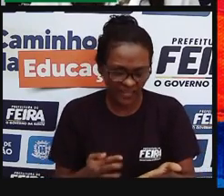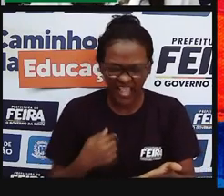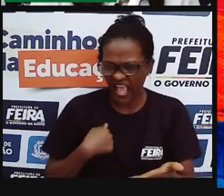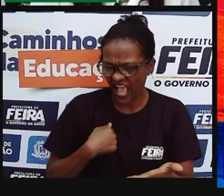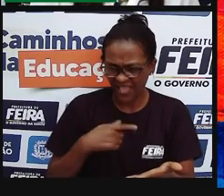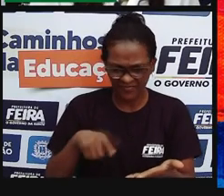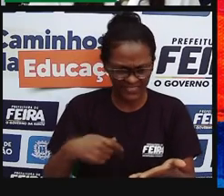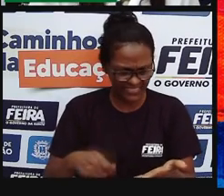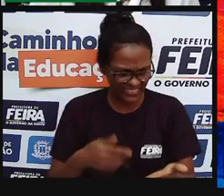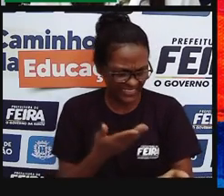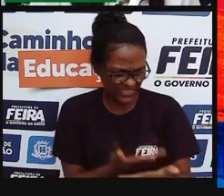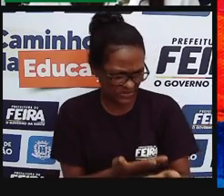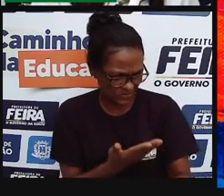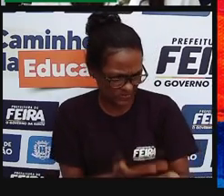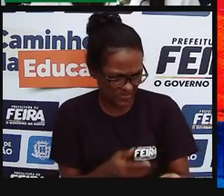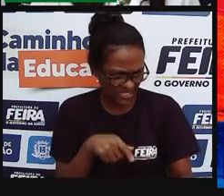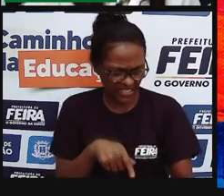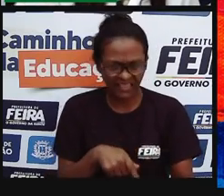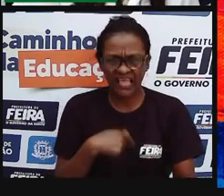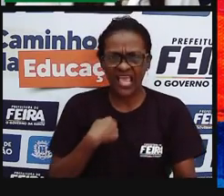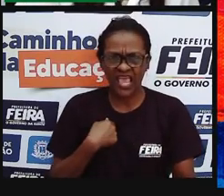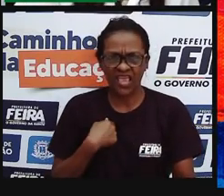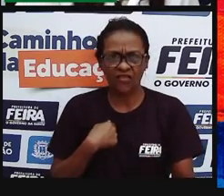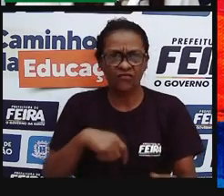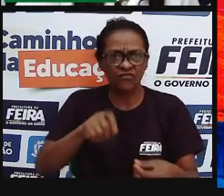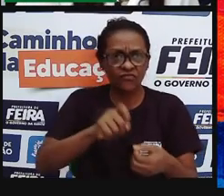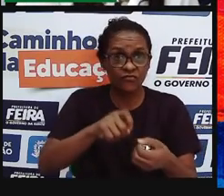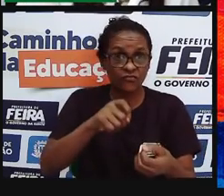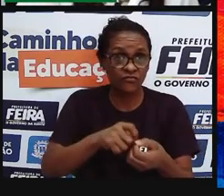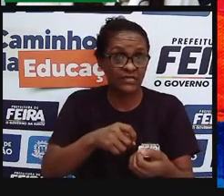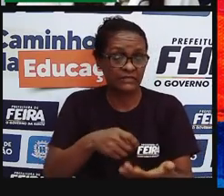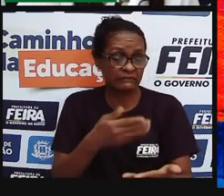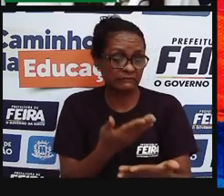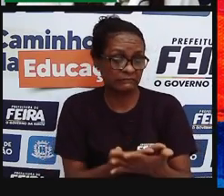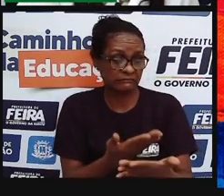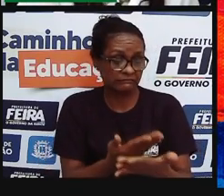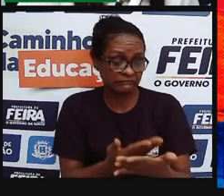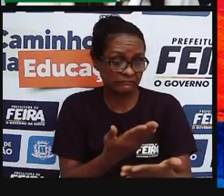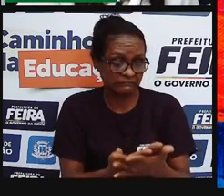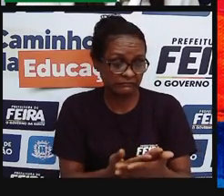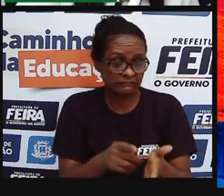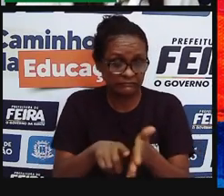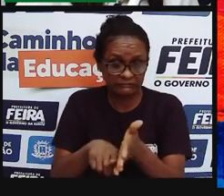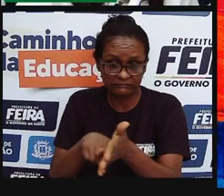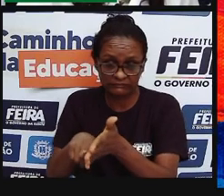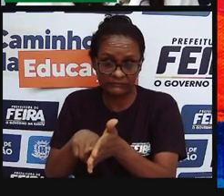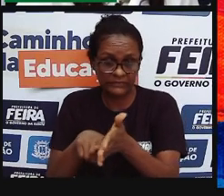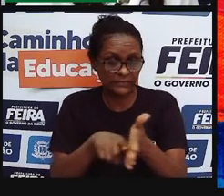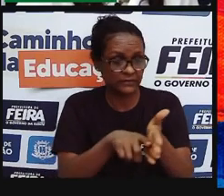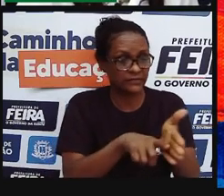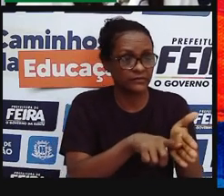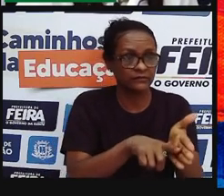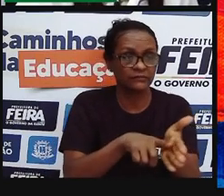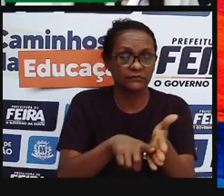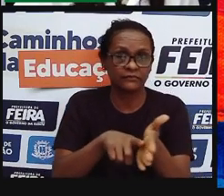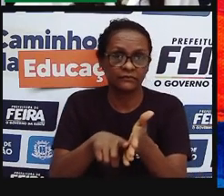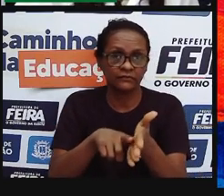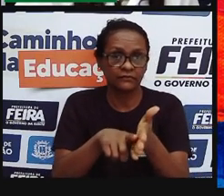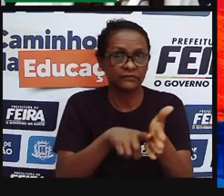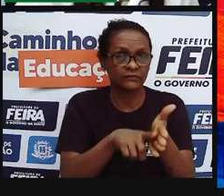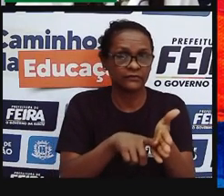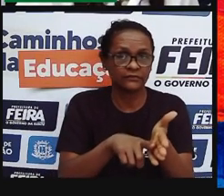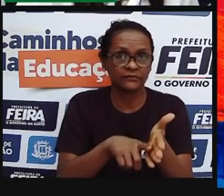seus estudos, né? A sua autoria. E ela traz uma parte, né? Eu trago aqui um trecho da